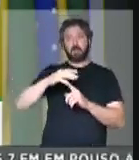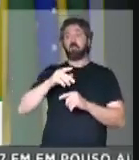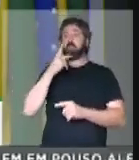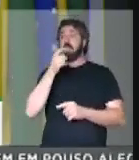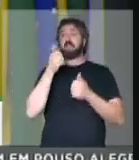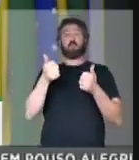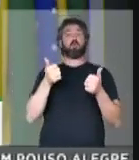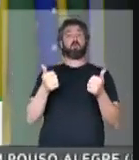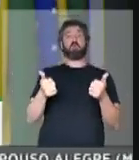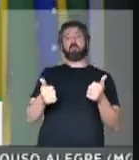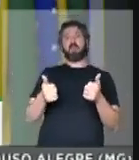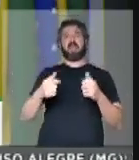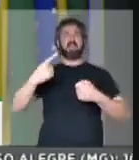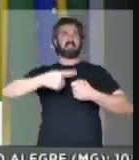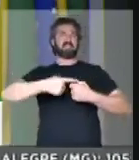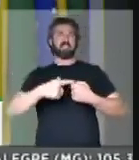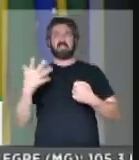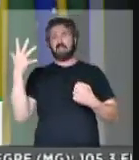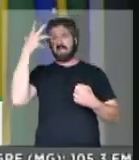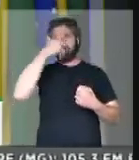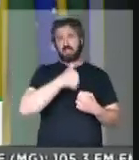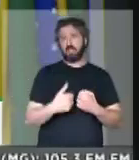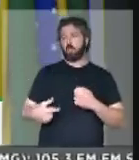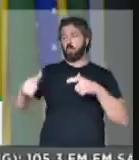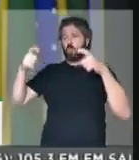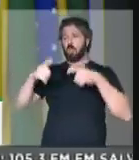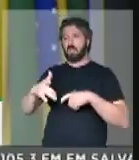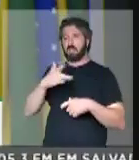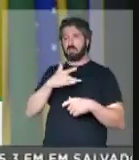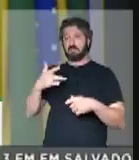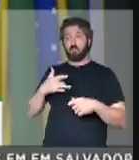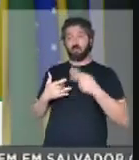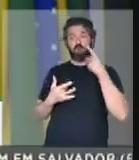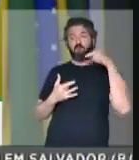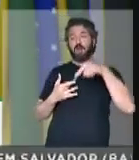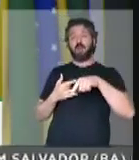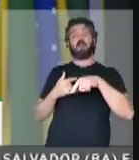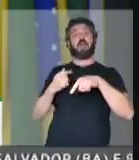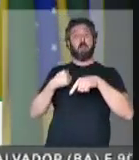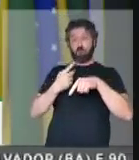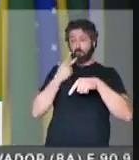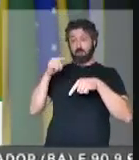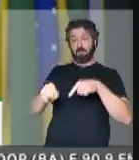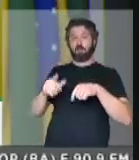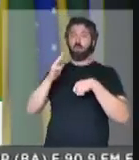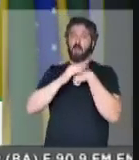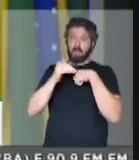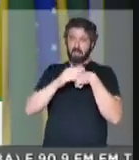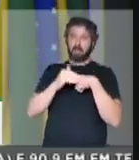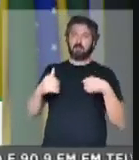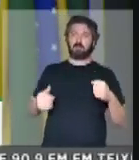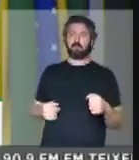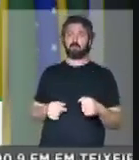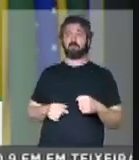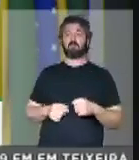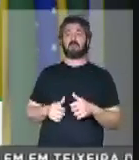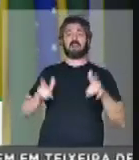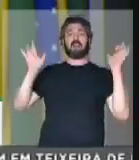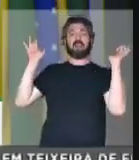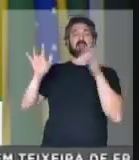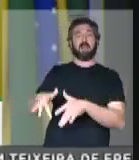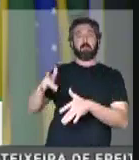falar que está tudo bem, que o posto de saúde, onde o apelidei, seu presidente, é carinhosamente de